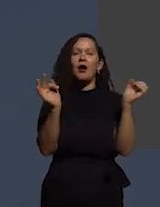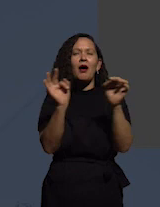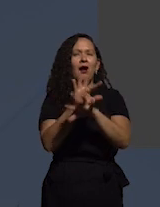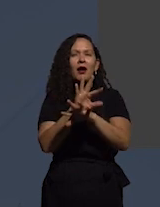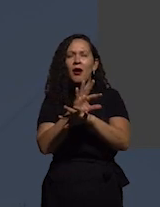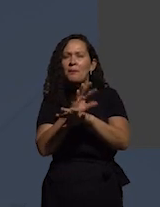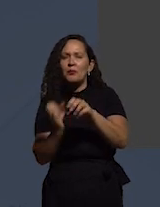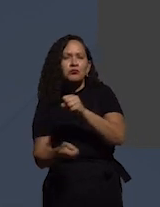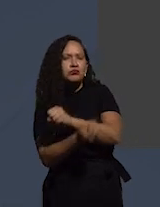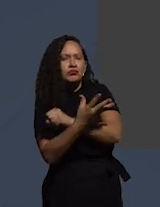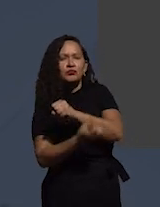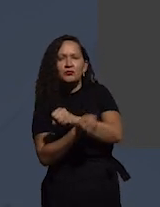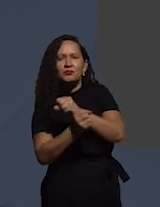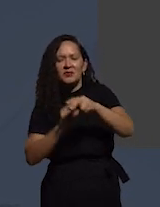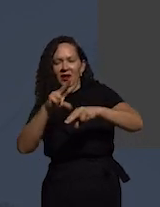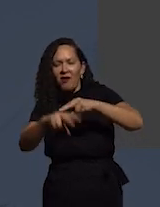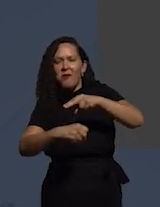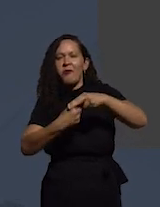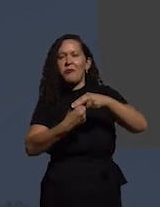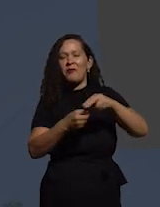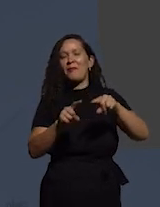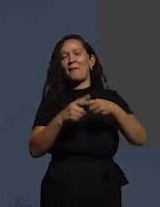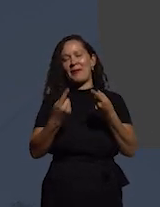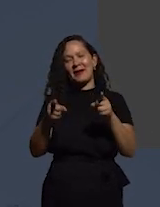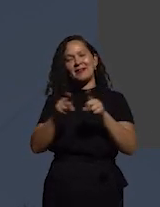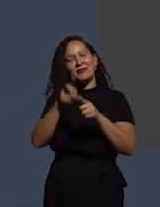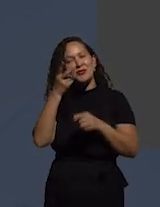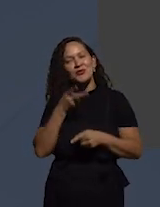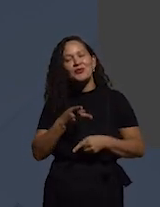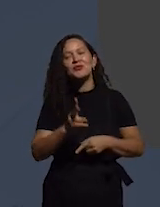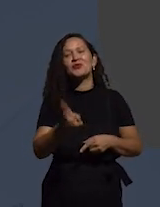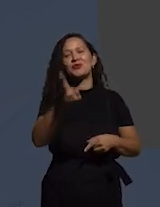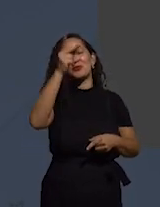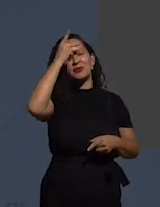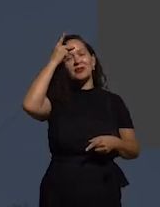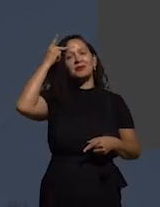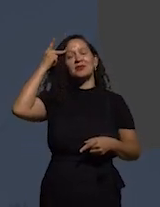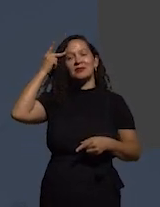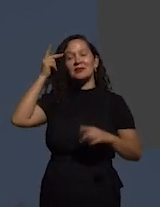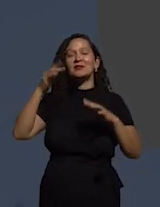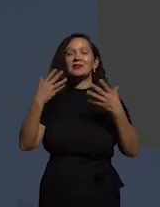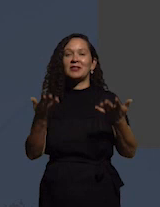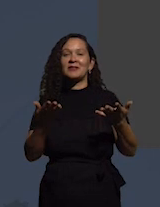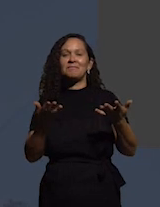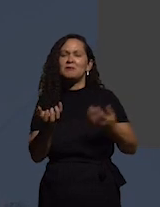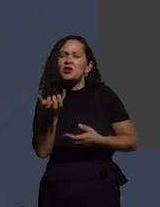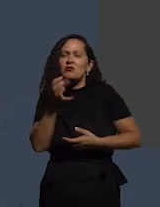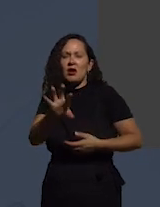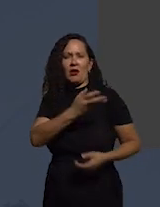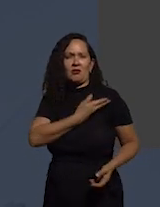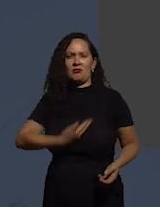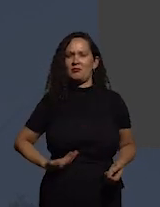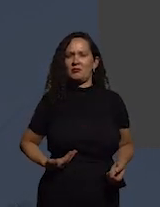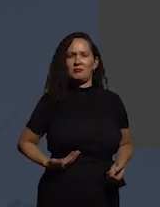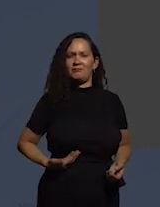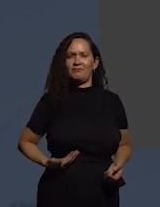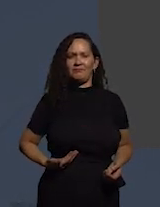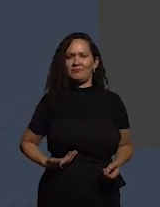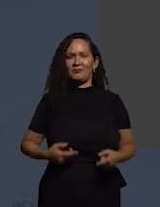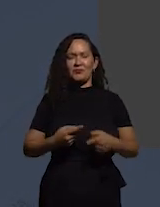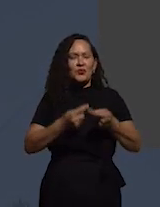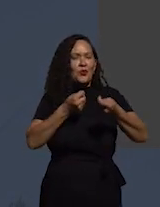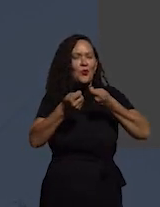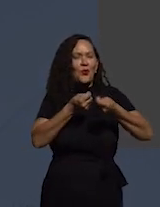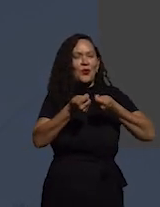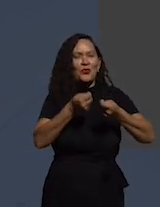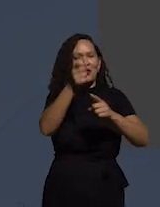suborno mas ao mesmo tempo manteve as pessoas que se opõem ao presidente totalmente sob controle